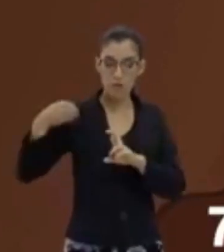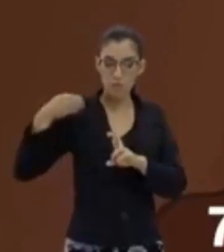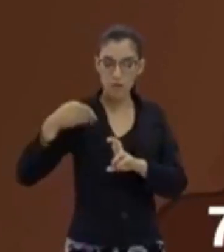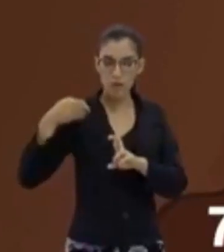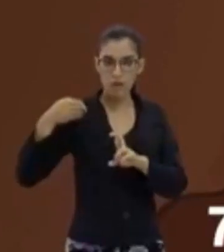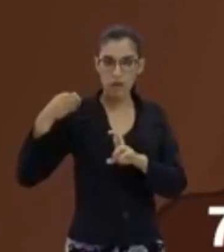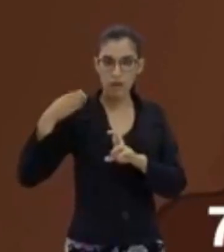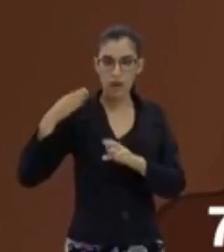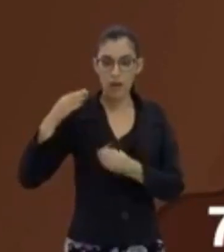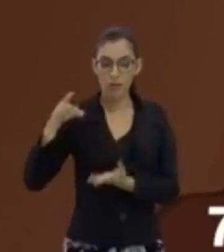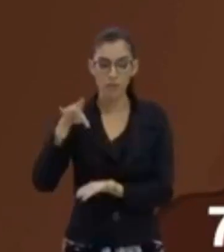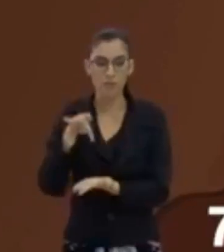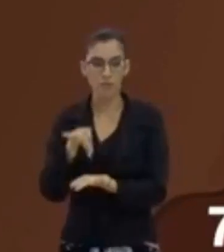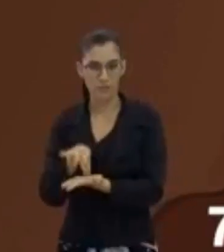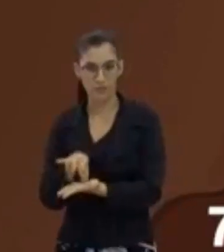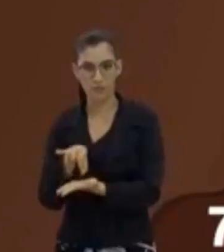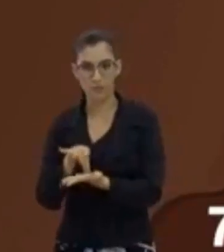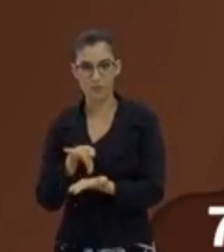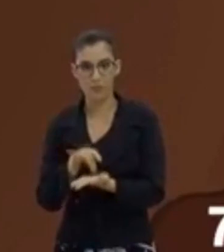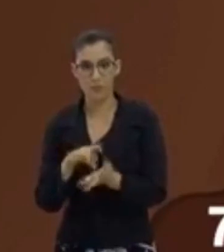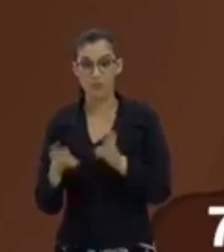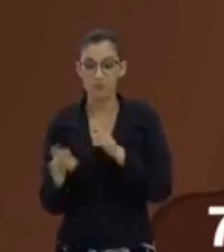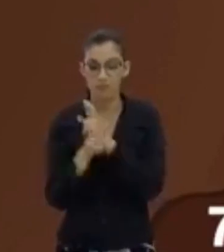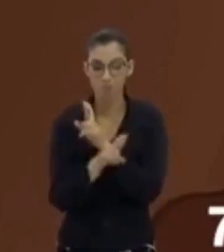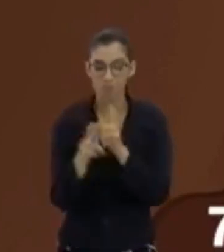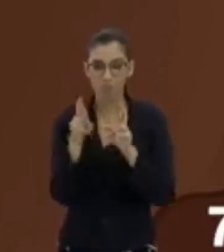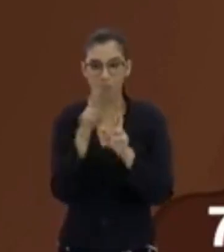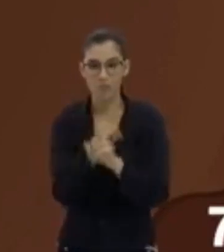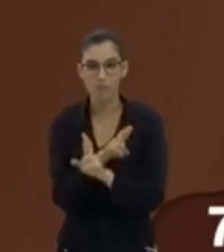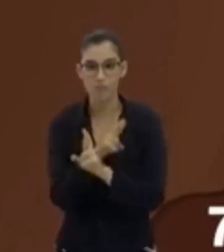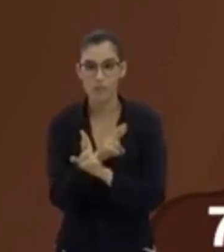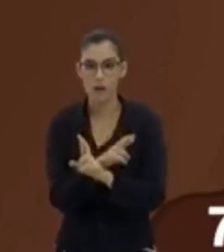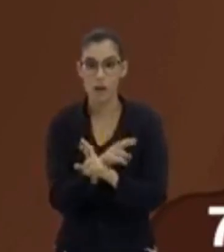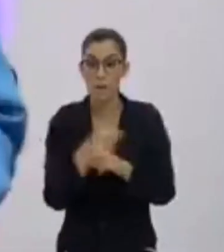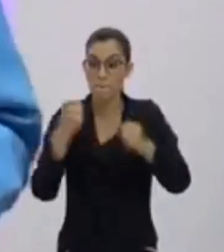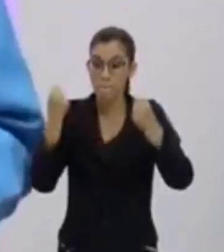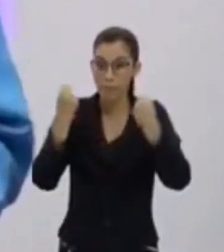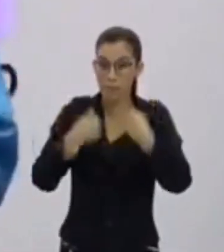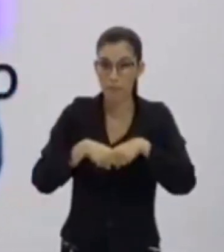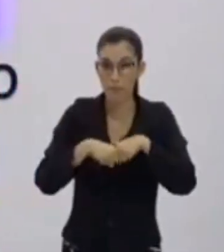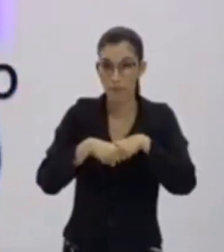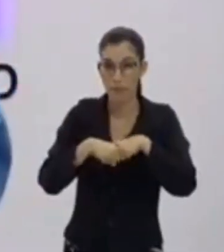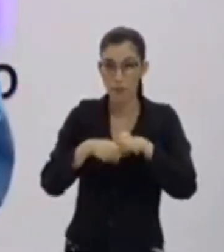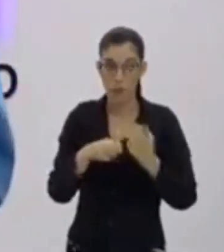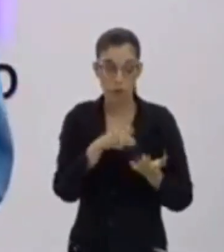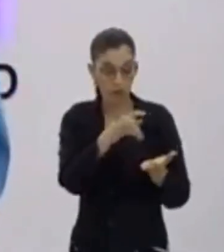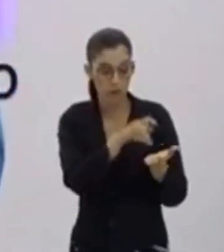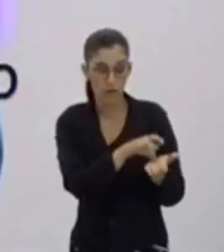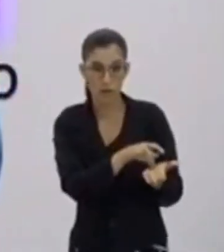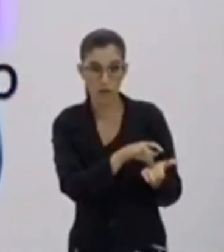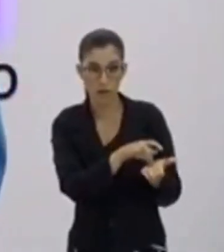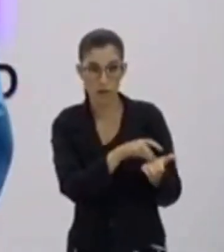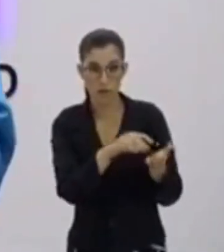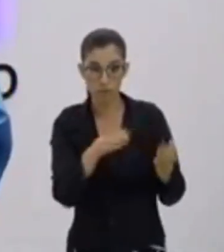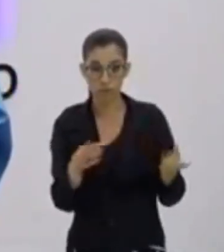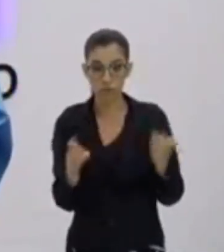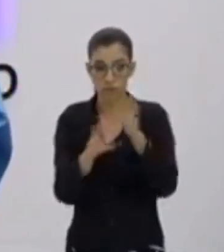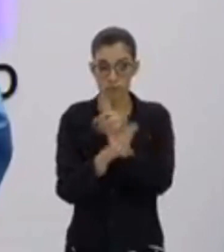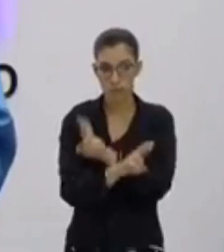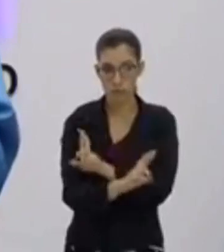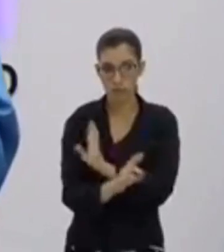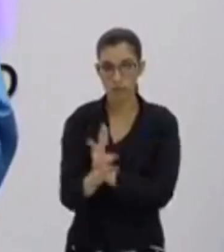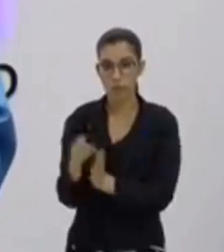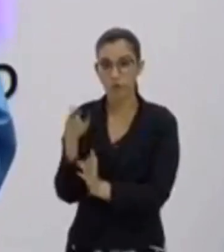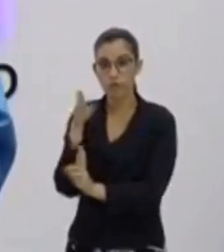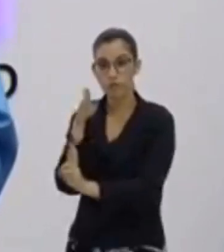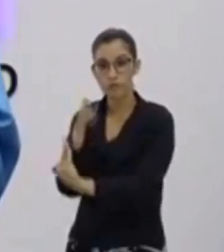Ou, eu poderia te dizer também que a escala é uma proporção entre o real e o representado. Para ficar mais